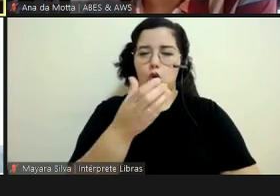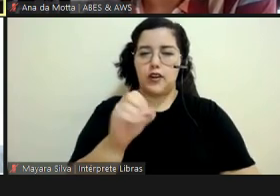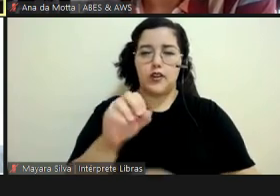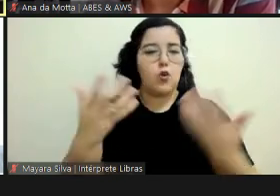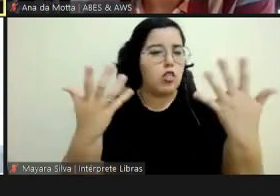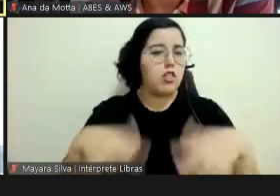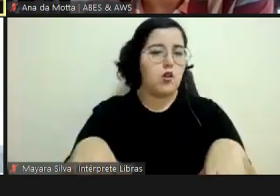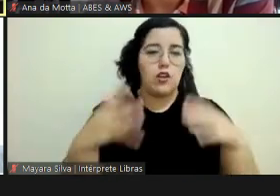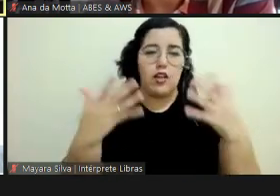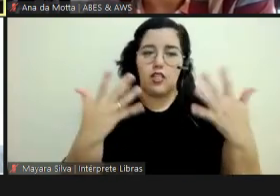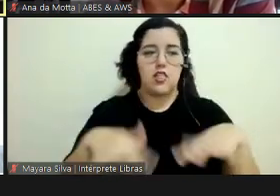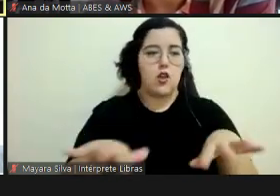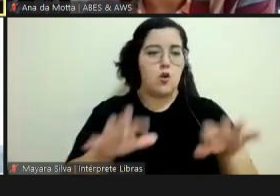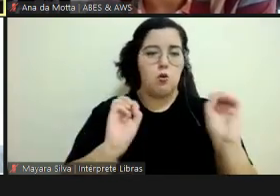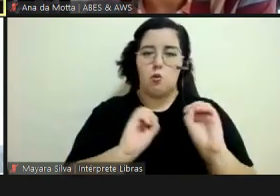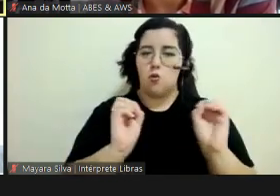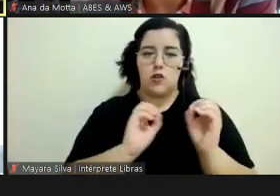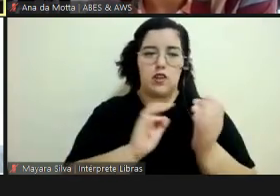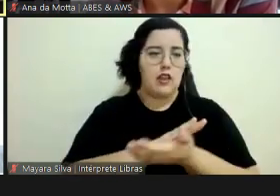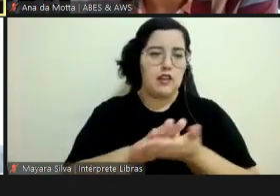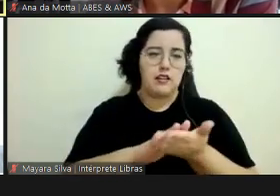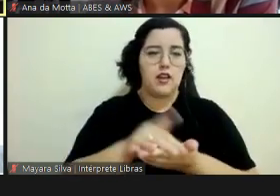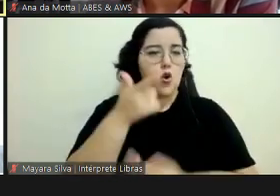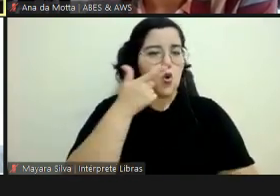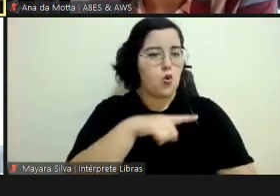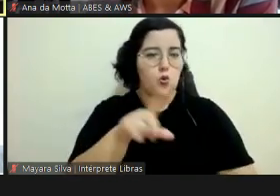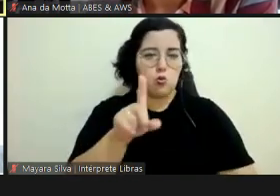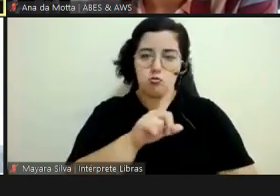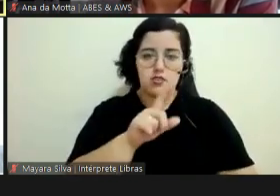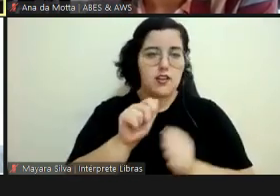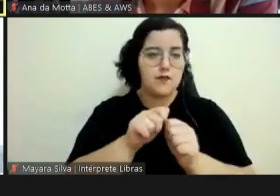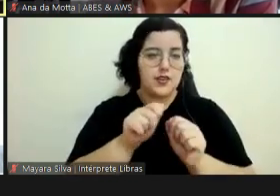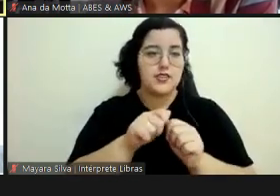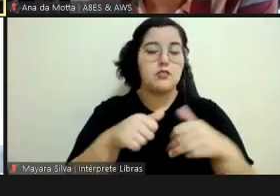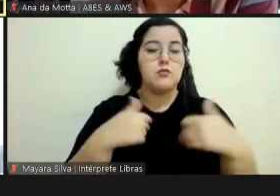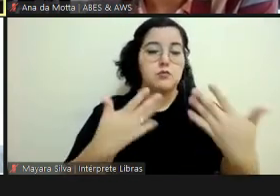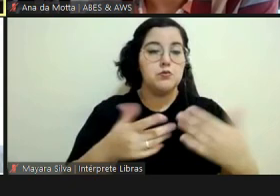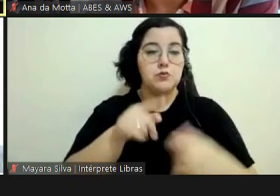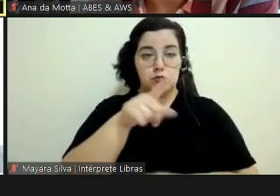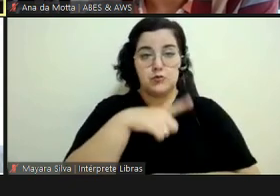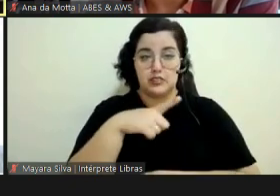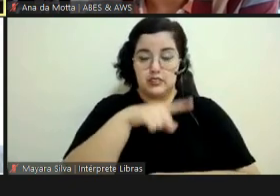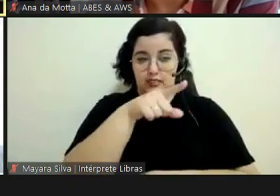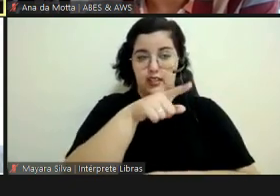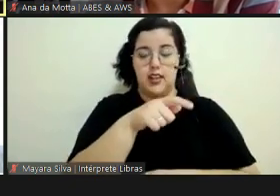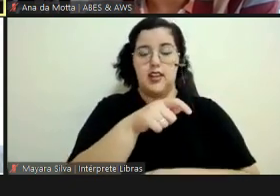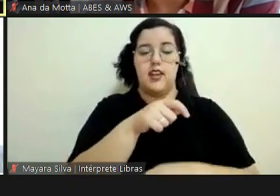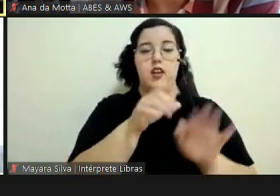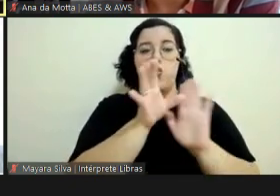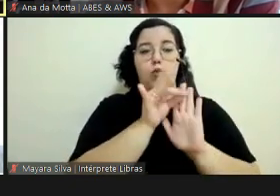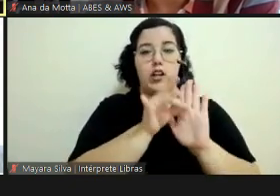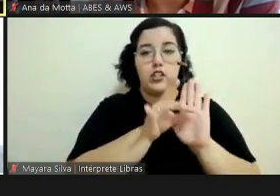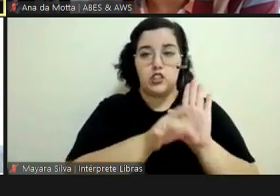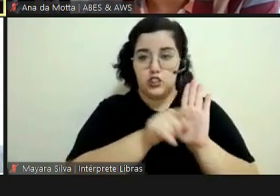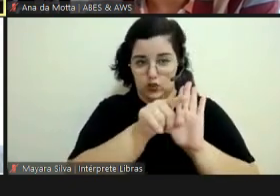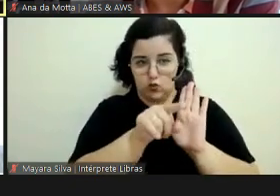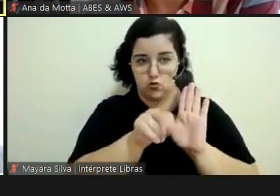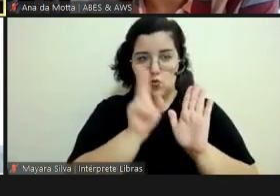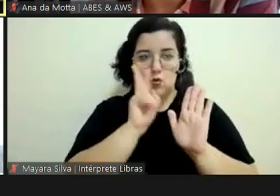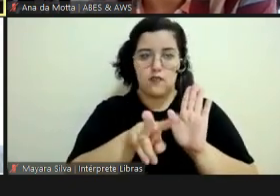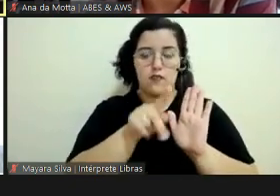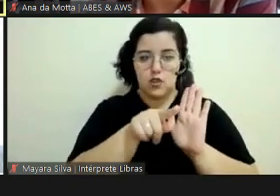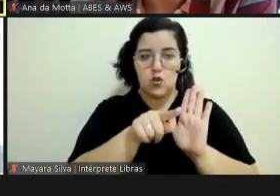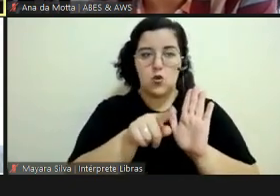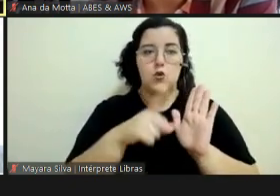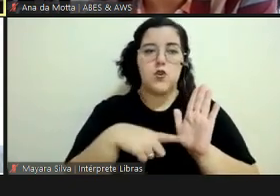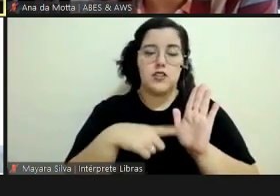não têm expertise, não têm gente, não conseguem. O próprio artigo lá do parágrafo único do artigo terceiro, ele fala, o apoio técnico aos